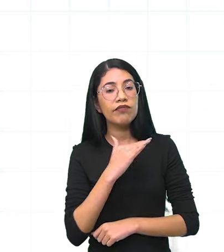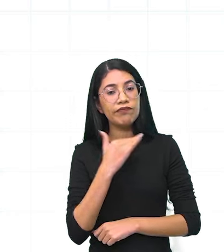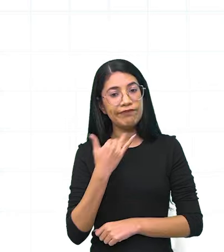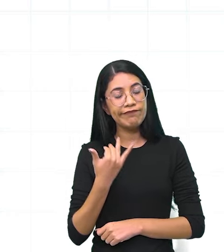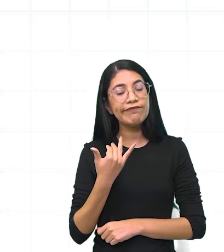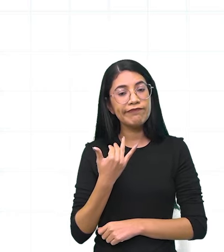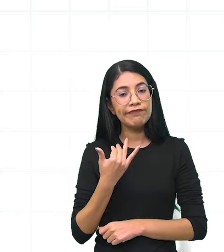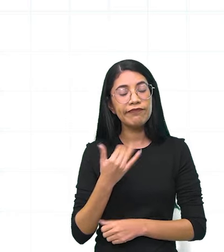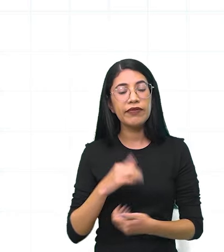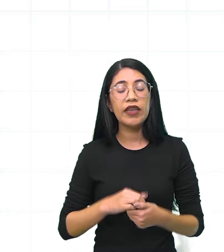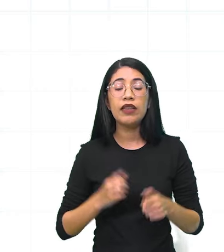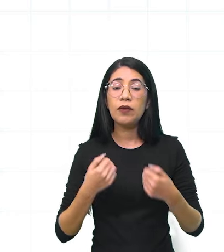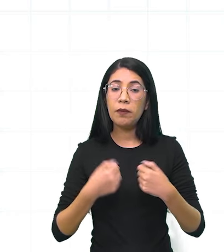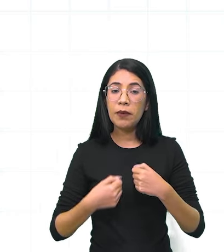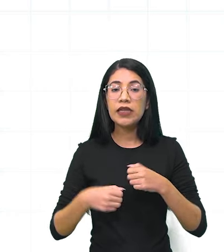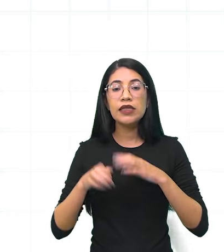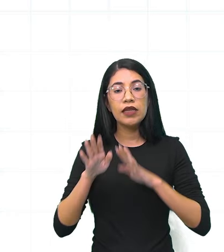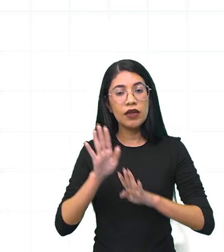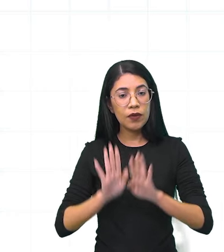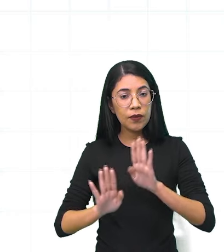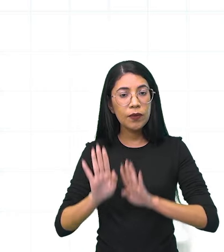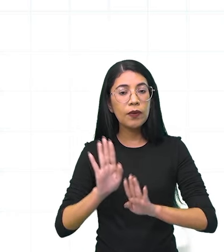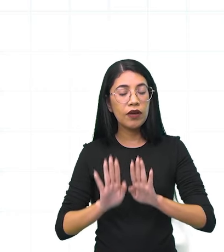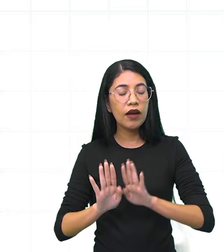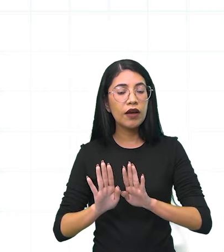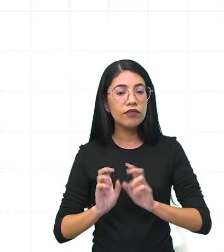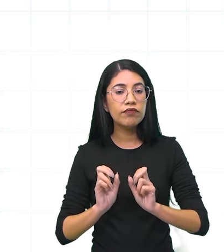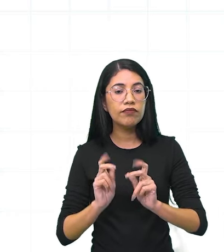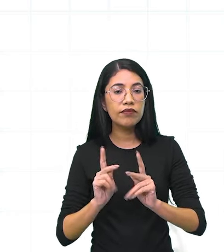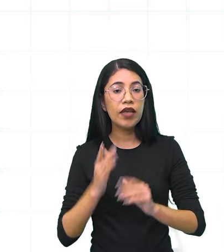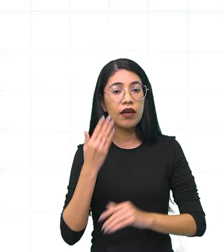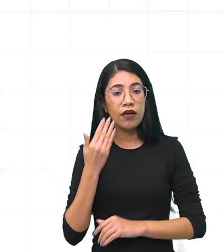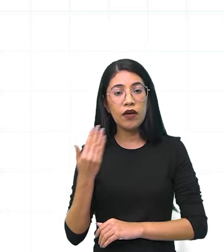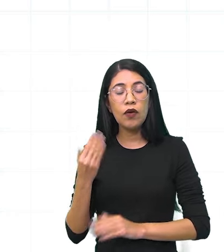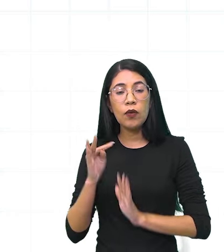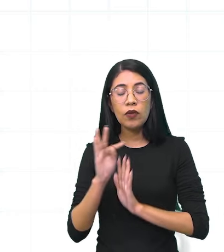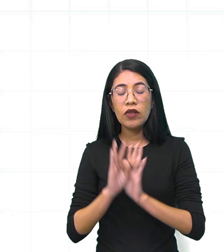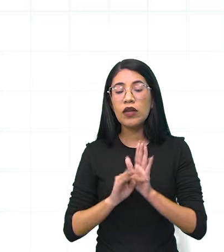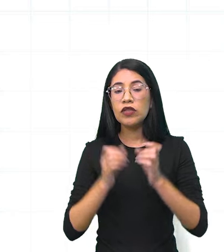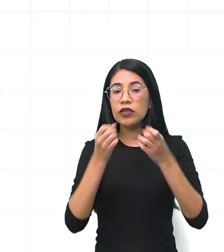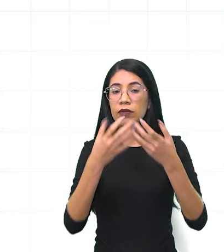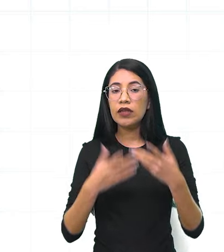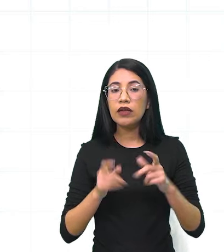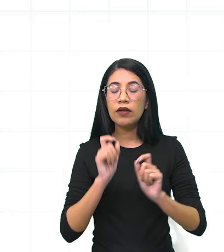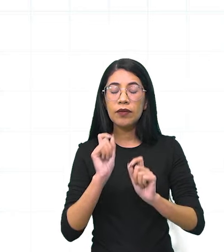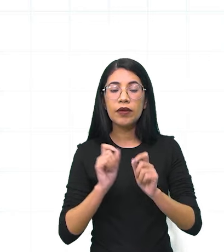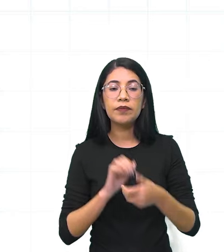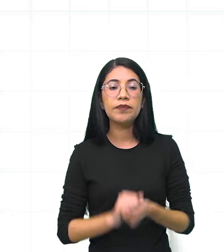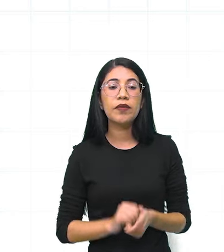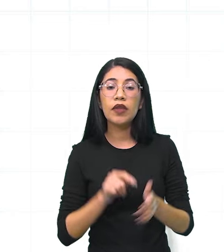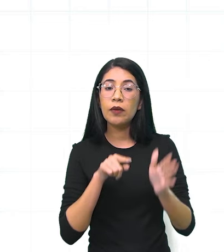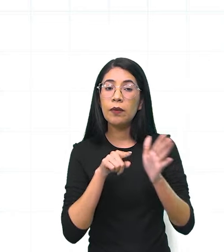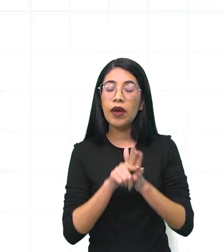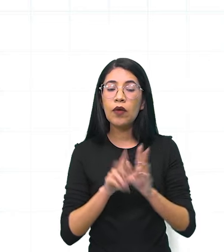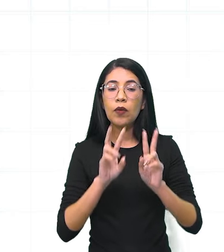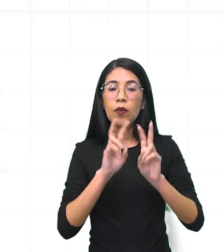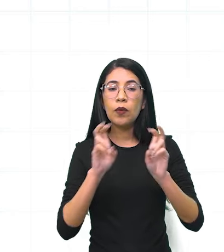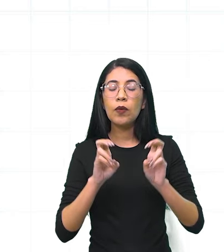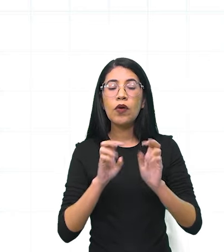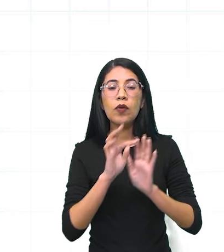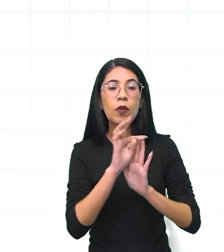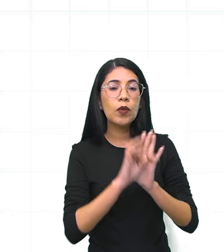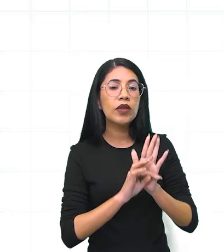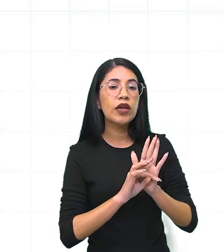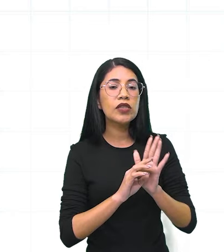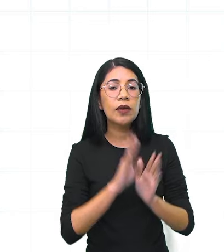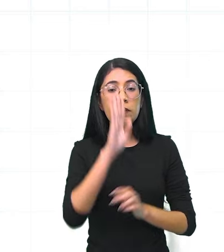óbito, né? Então, a tem que tomar cuidado. Aí, olha o nosso texto aí falando, né? Esse texto fala principalmente